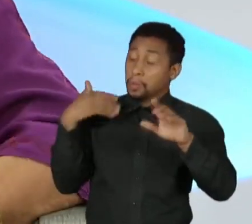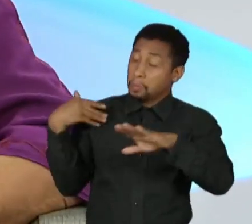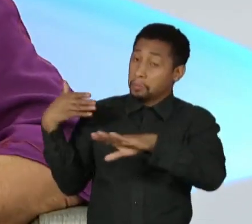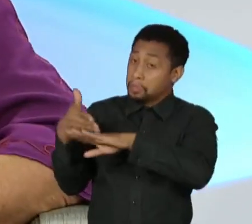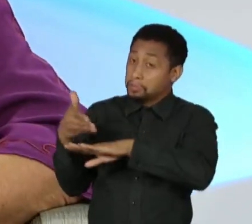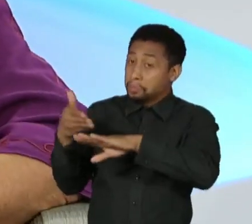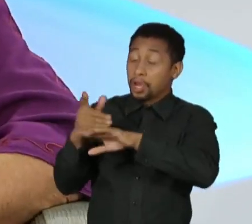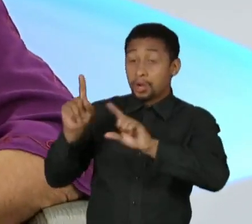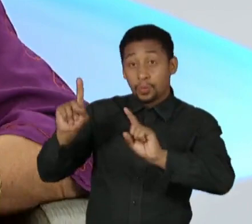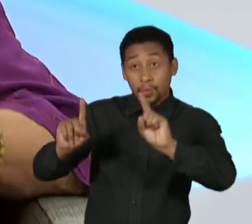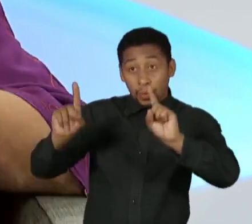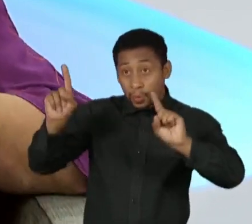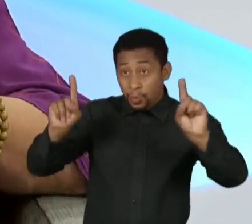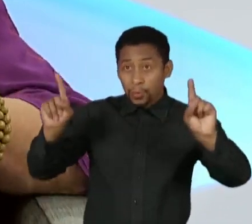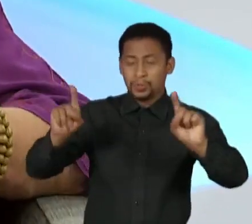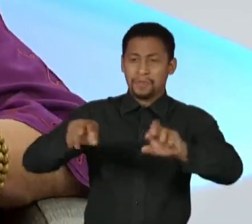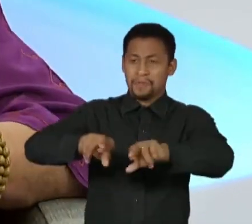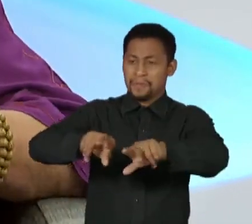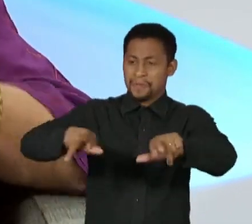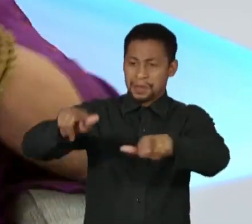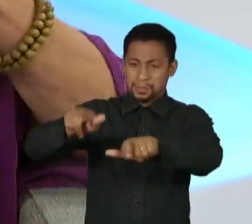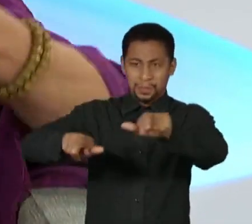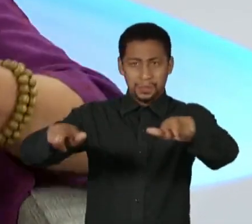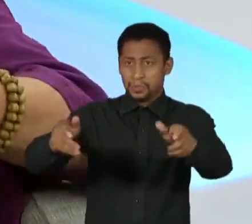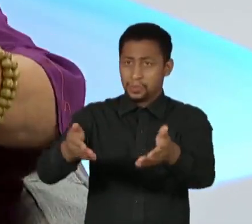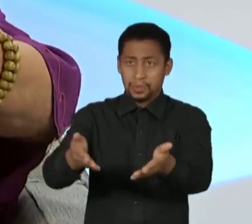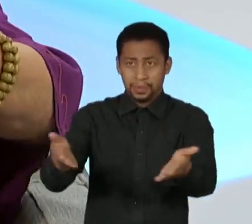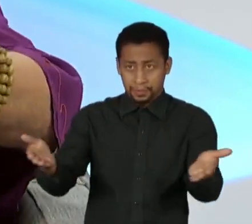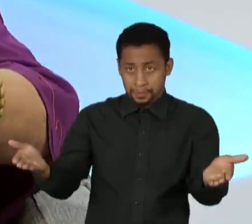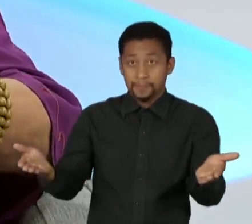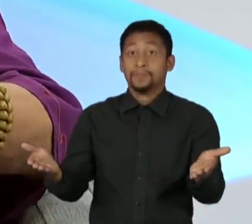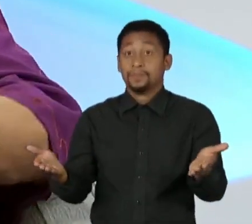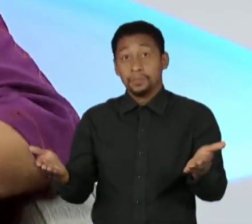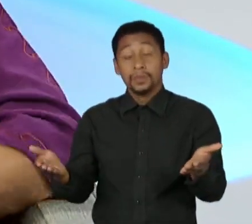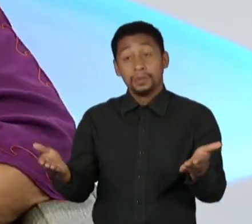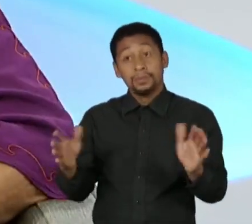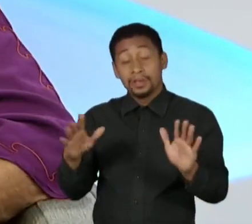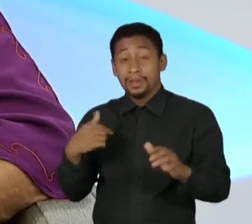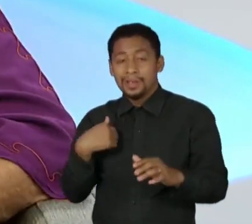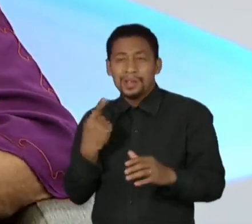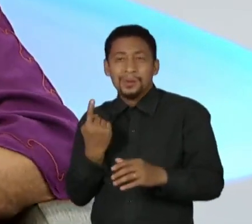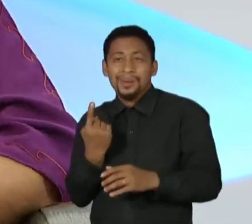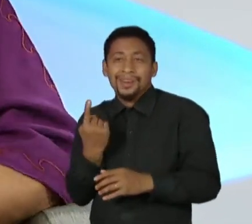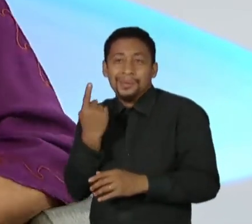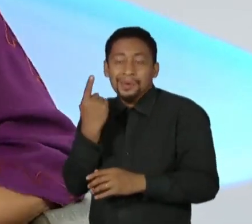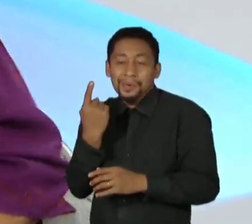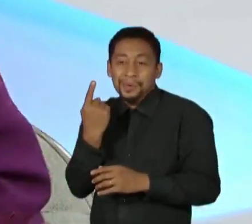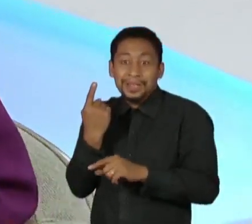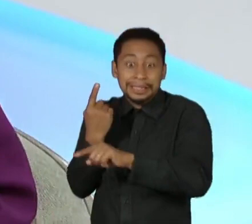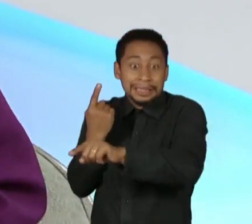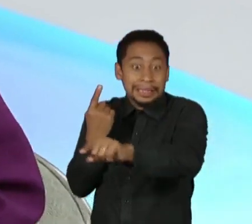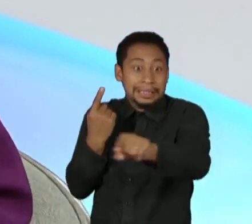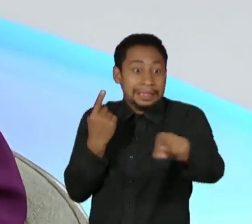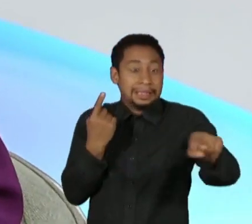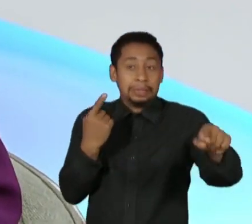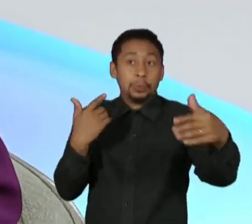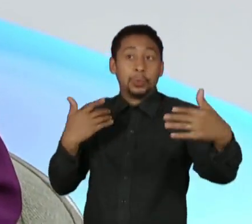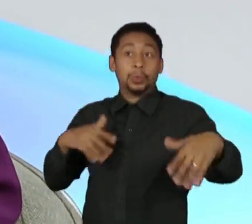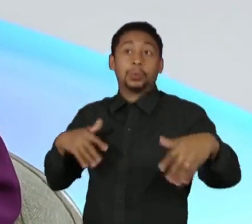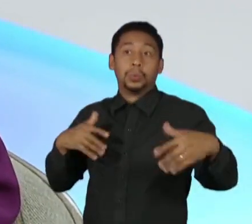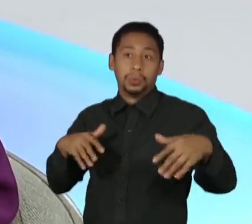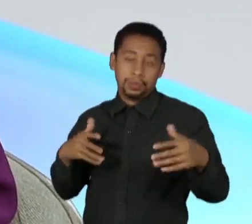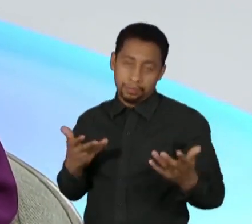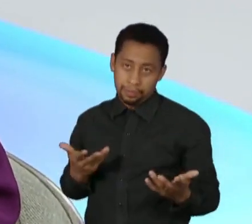de muita gente, assim, dentro do qual você é uma pequena parte. Quando fizeram a